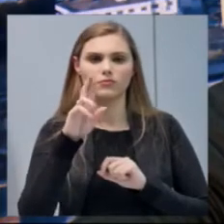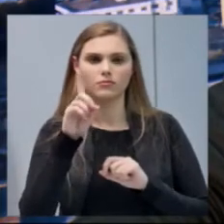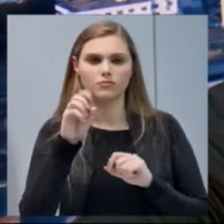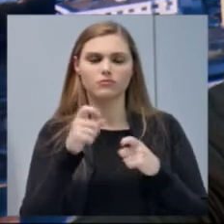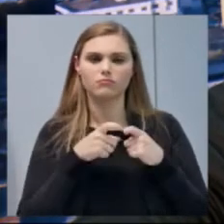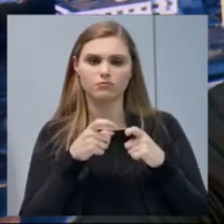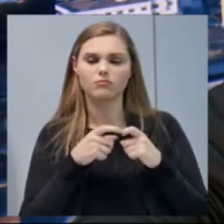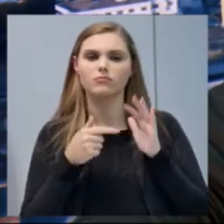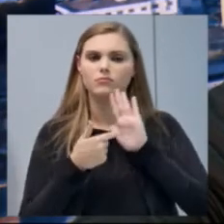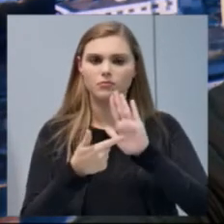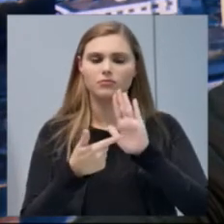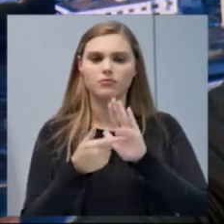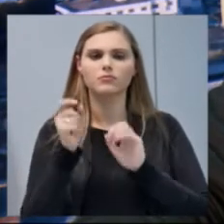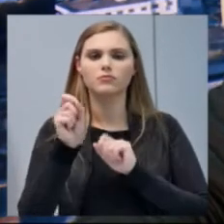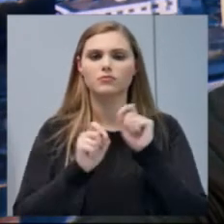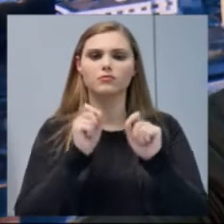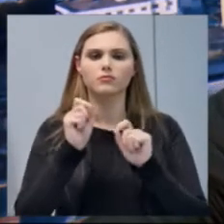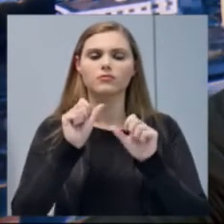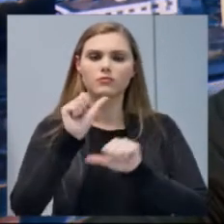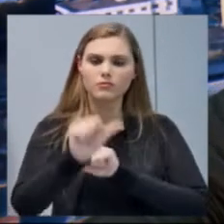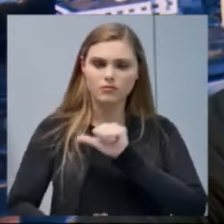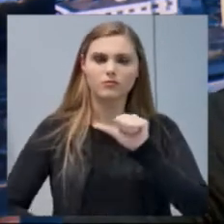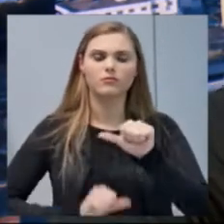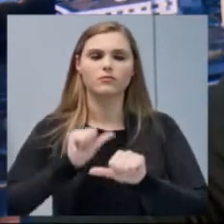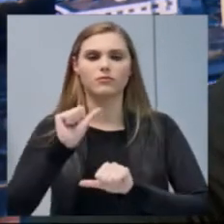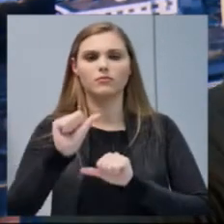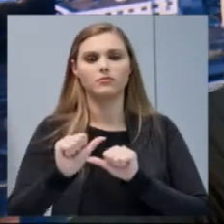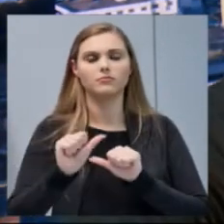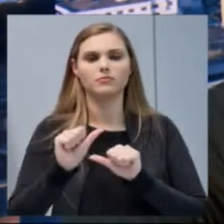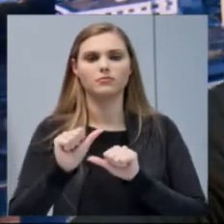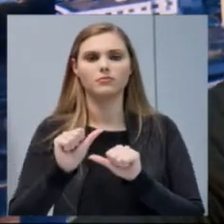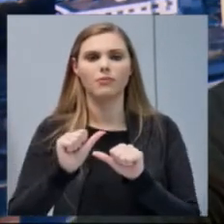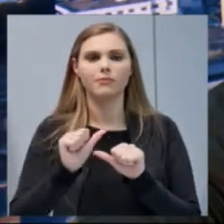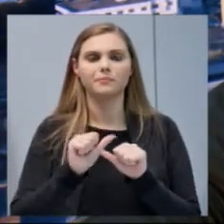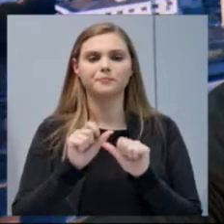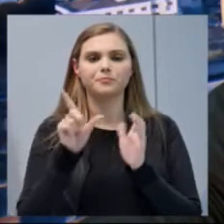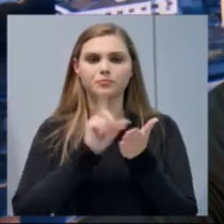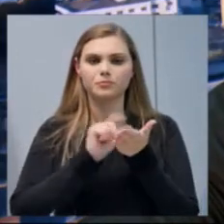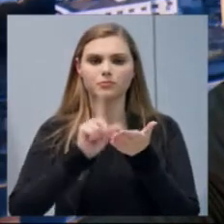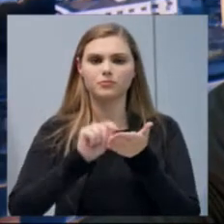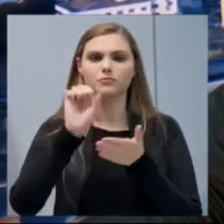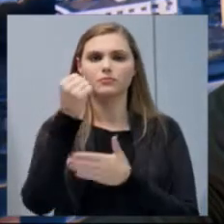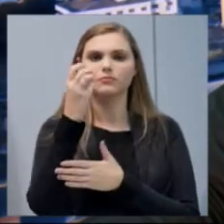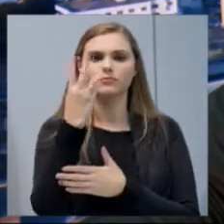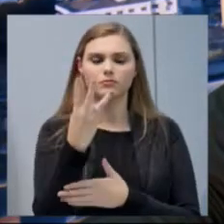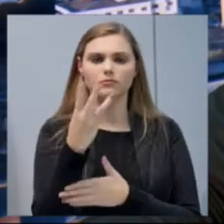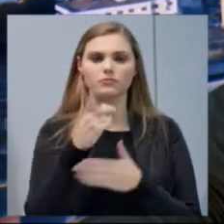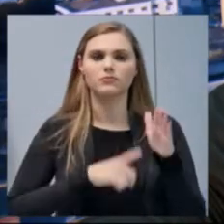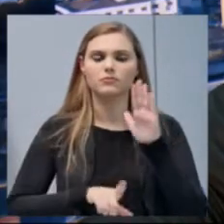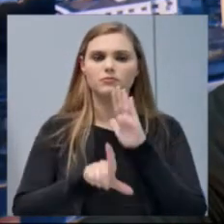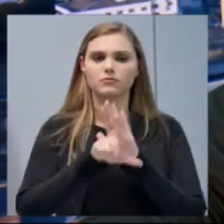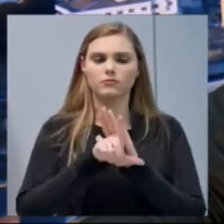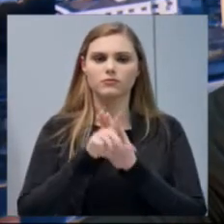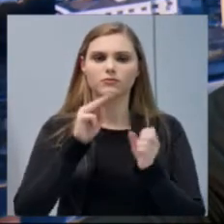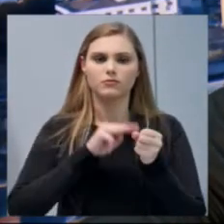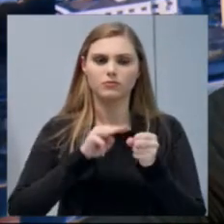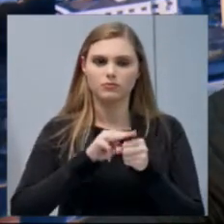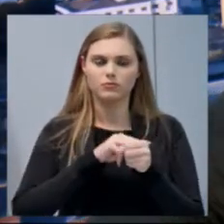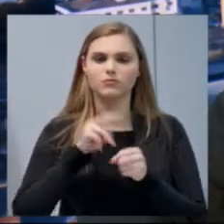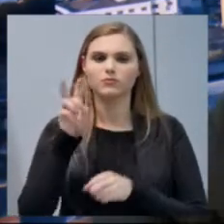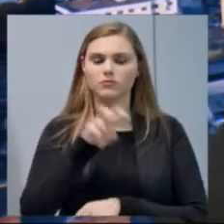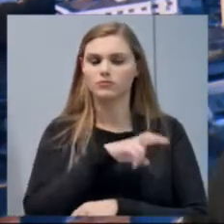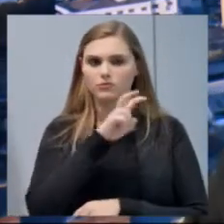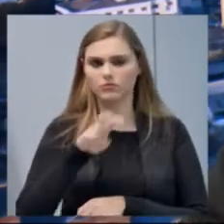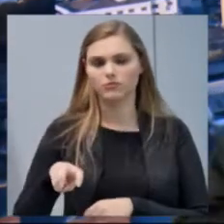apresentamos, para que se mude a redação do artigo 83 da Lei Orgânica do município de Xancherê,